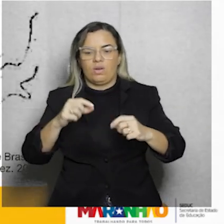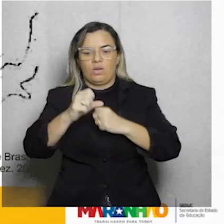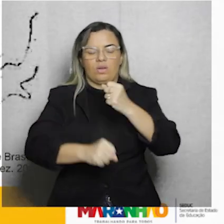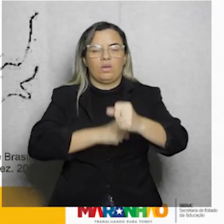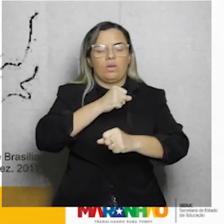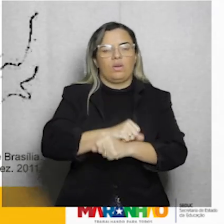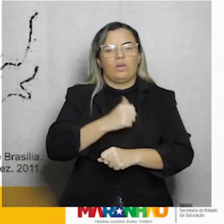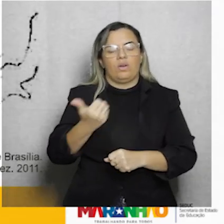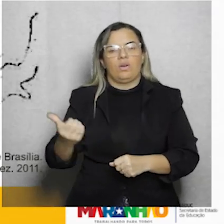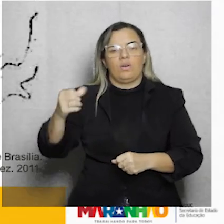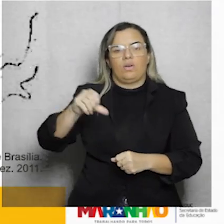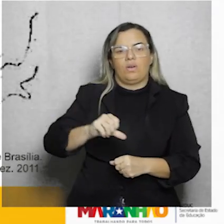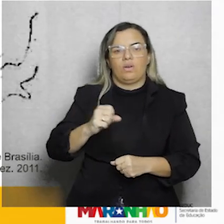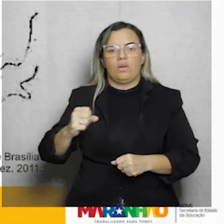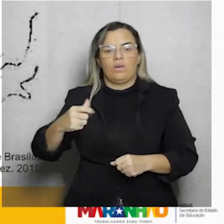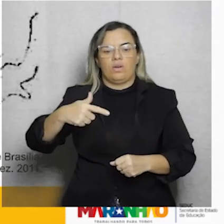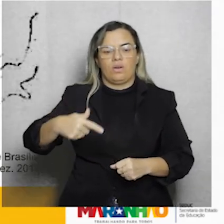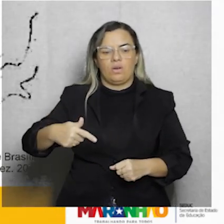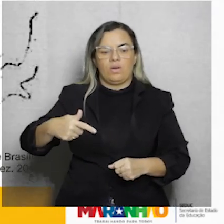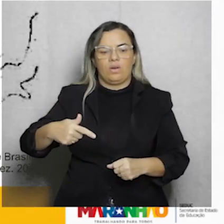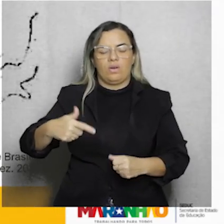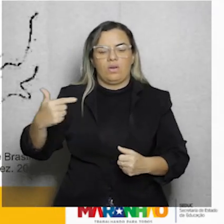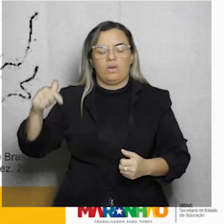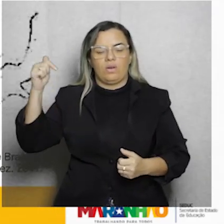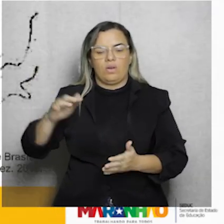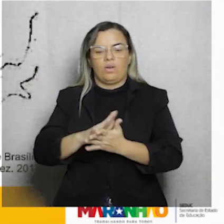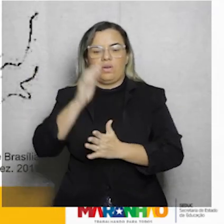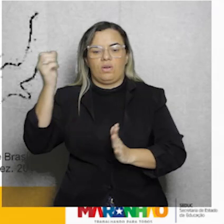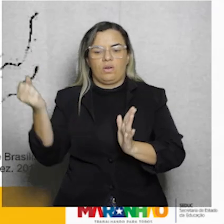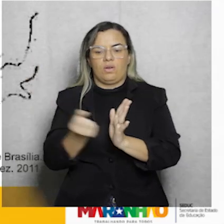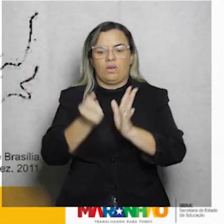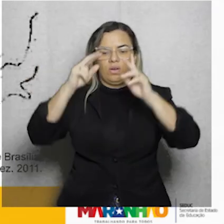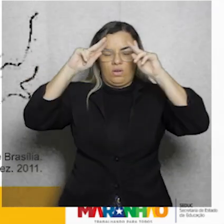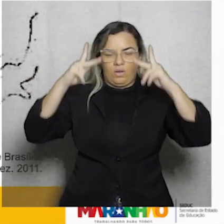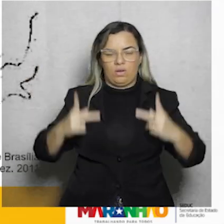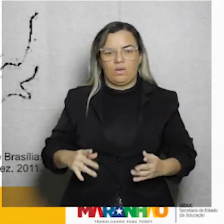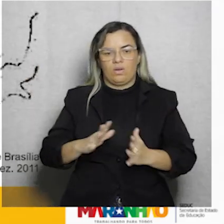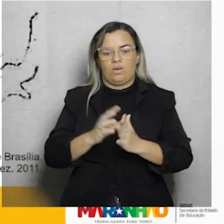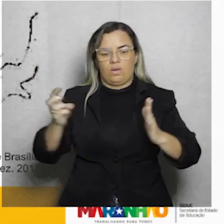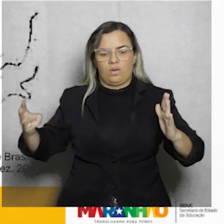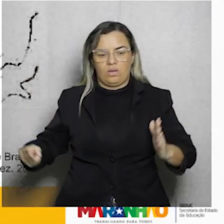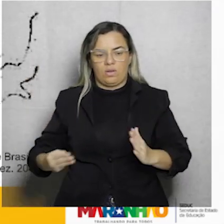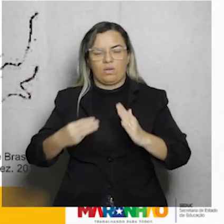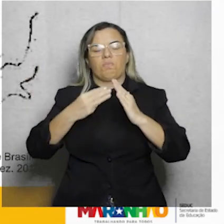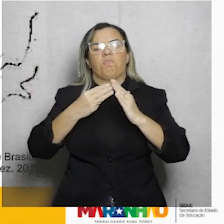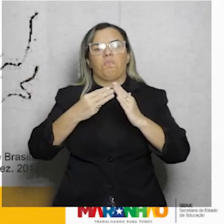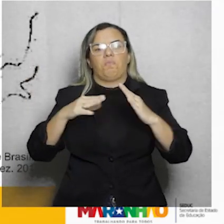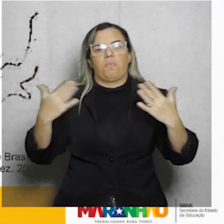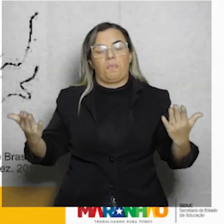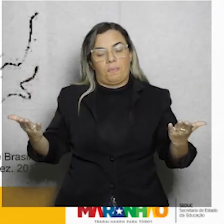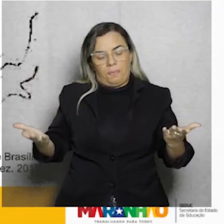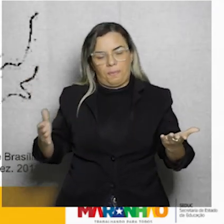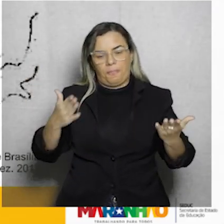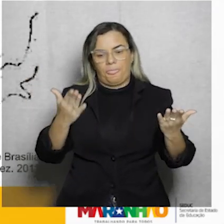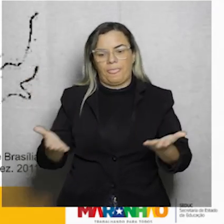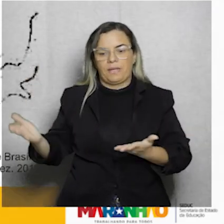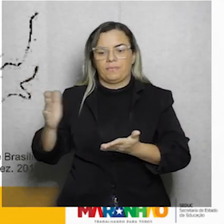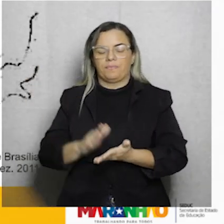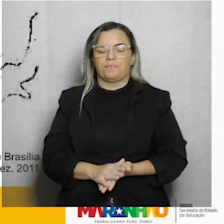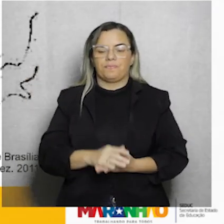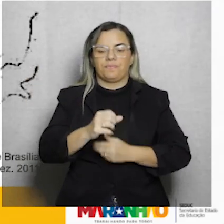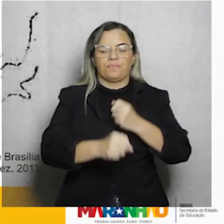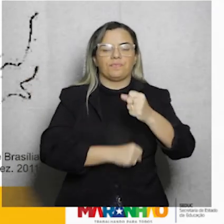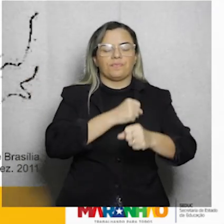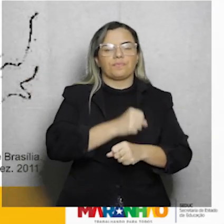no ano de 1987, considerado patrimônio da humanidade pela Unesco. Brasília, desde 1987, é